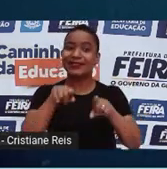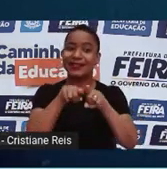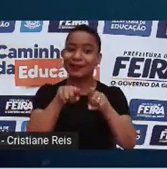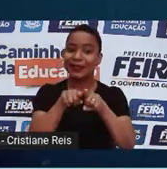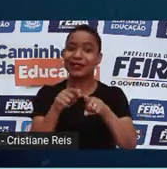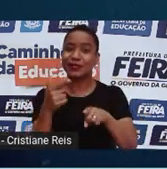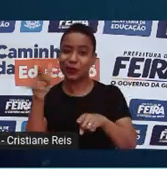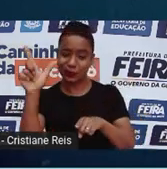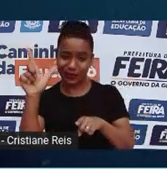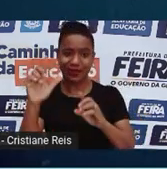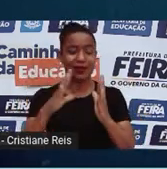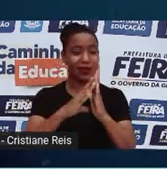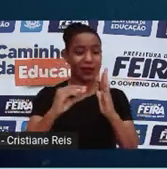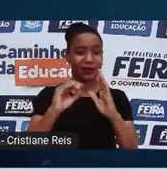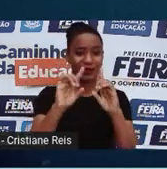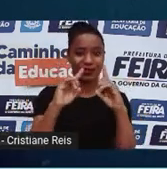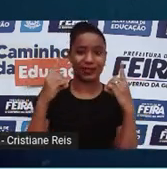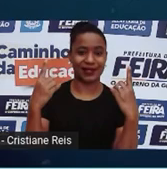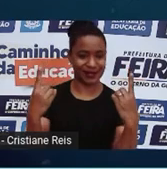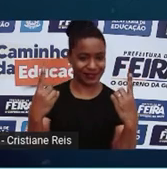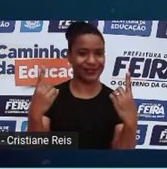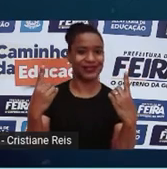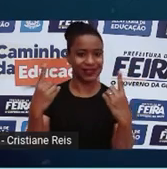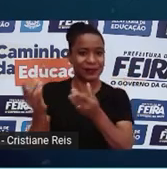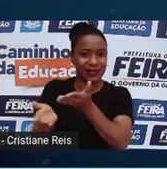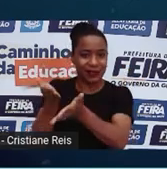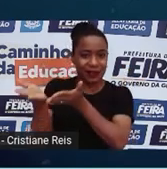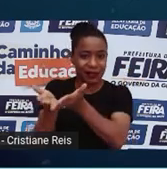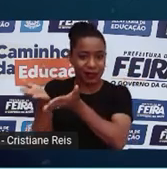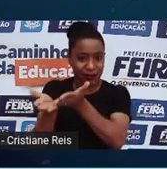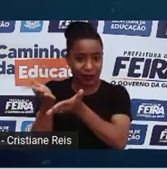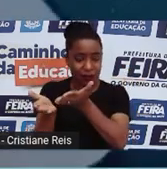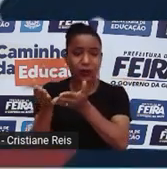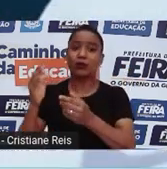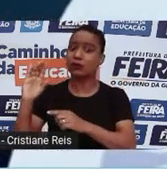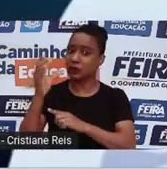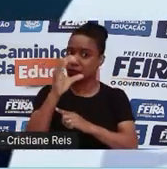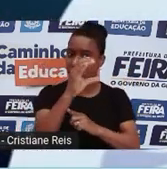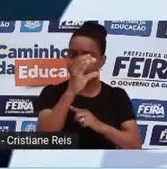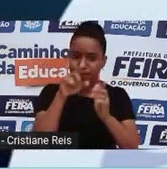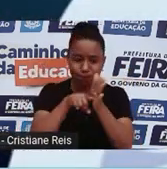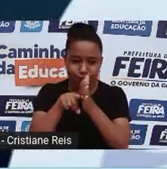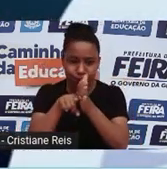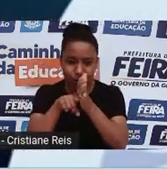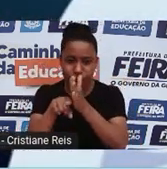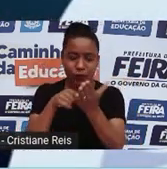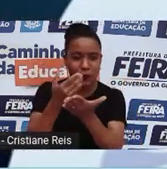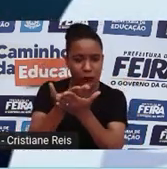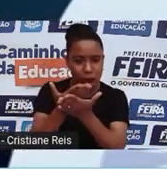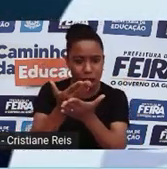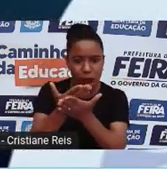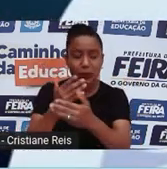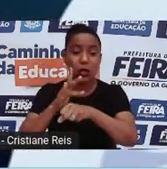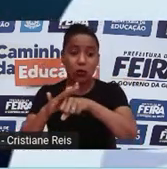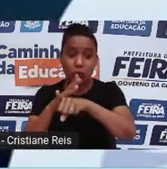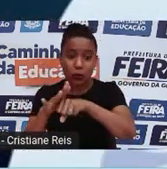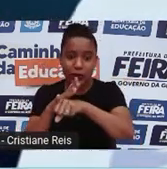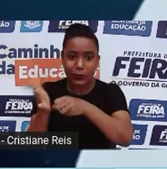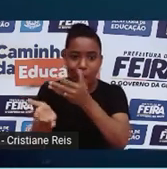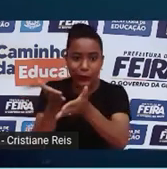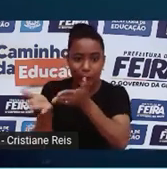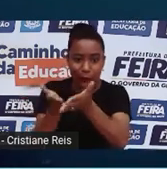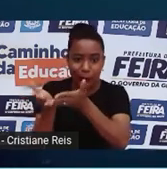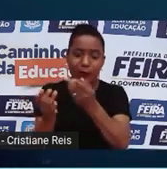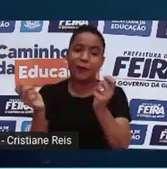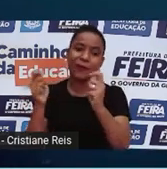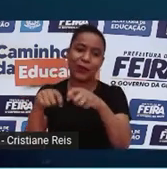apoiada pela maioria dos cientistas, sendo bastante promissora e que possibilita o tratamento de muitas doenças. Esse método tem como